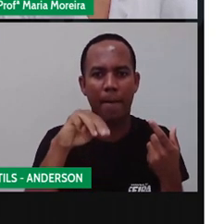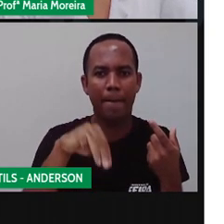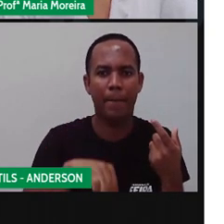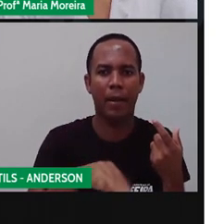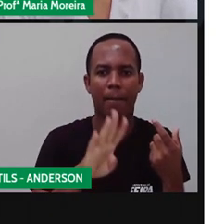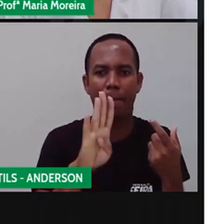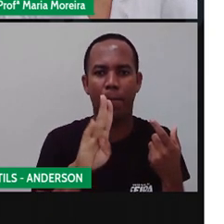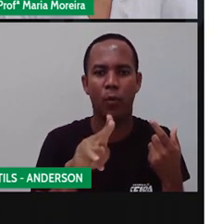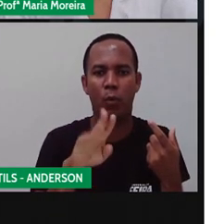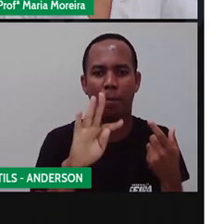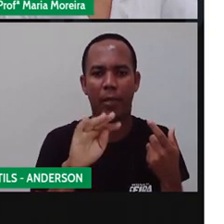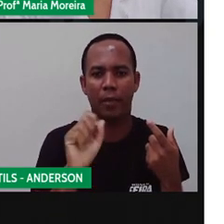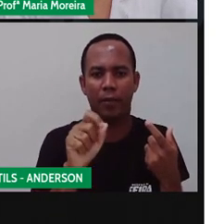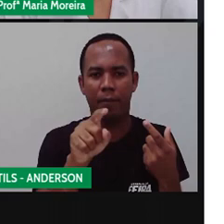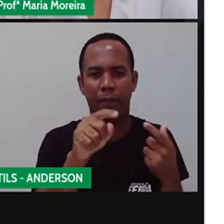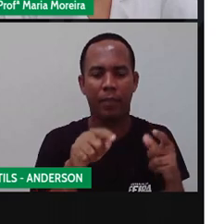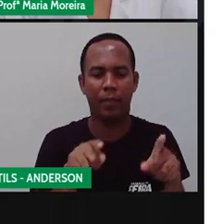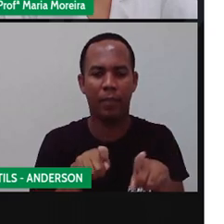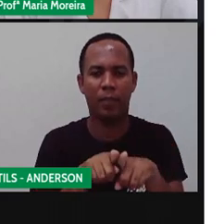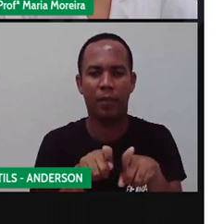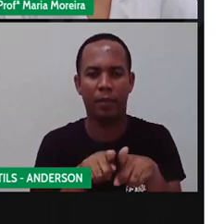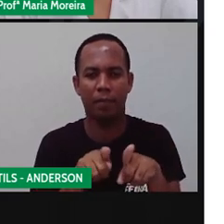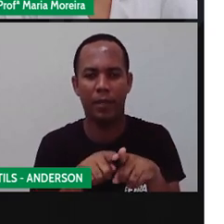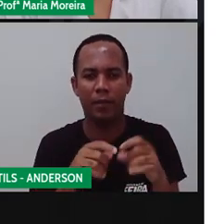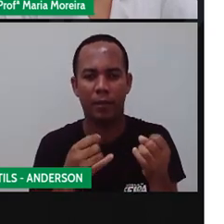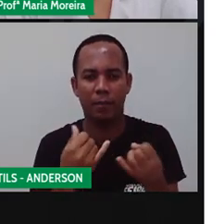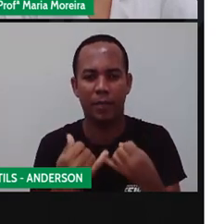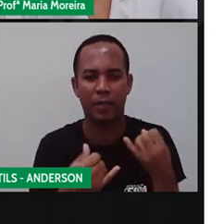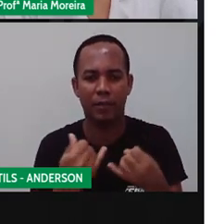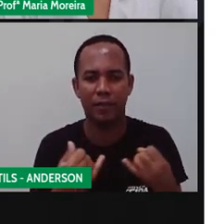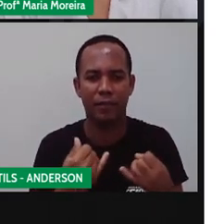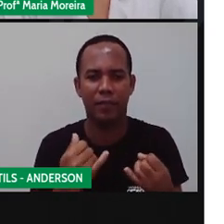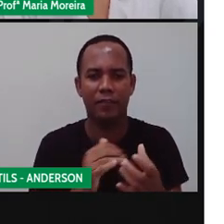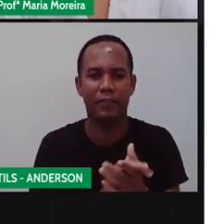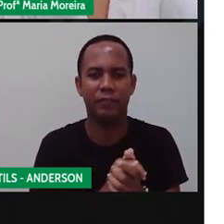Ah, sim, aqui as crianças estão brincando justamente de chicotinho queimado, ó.